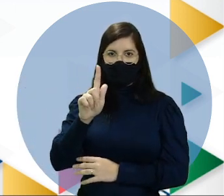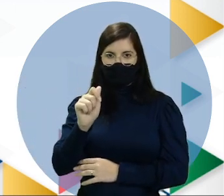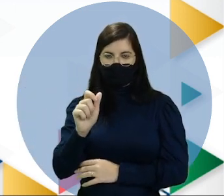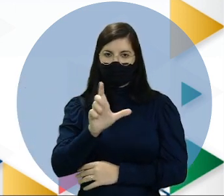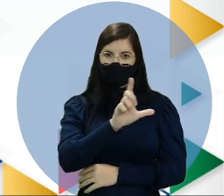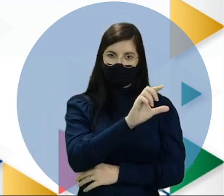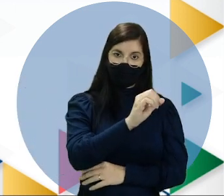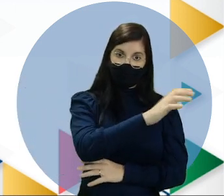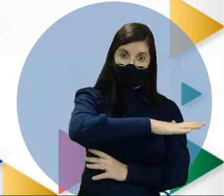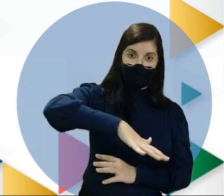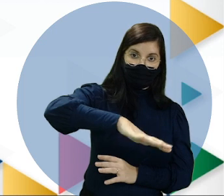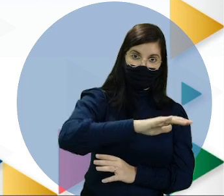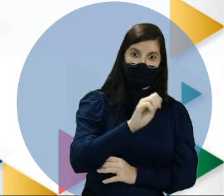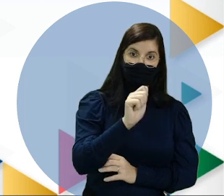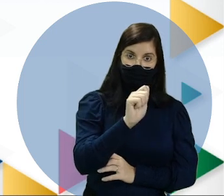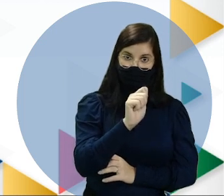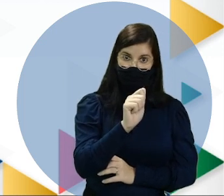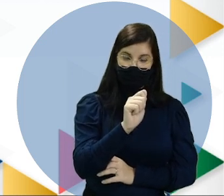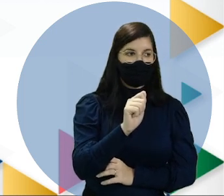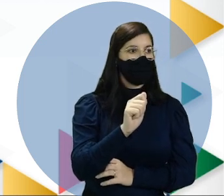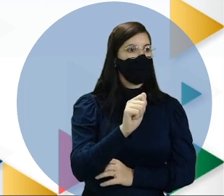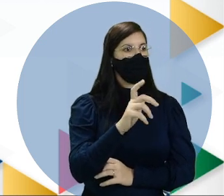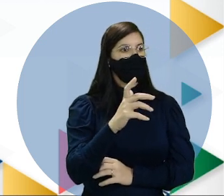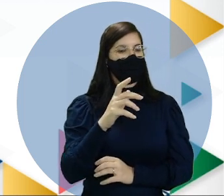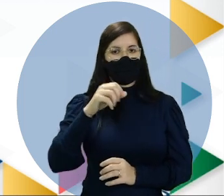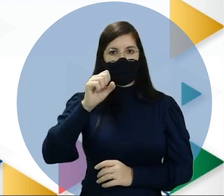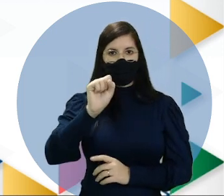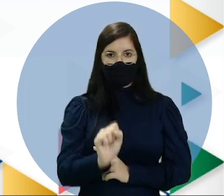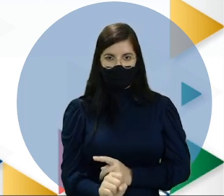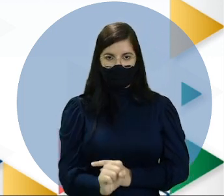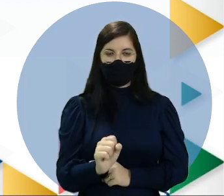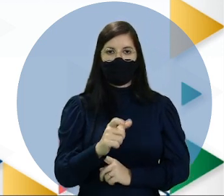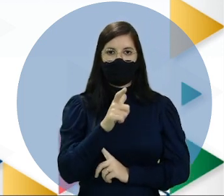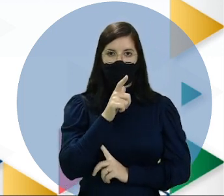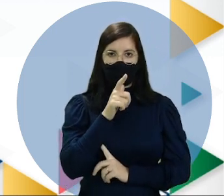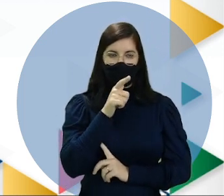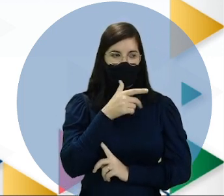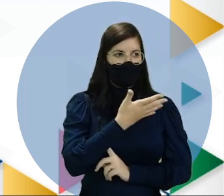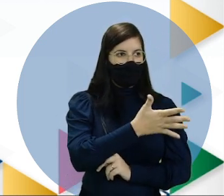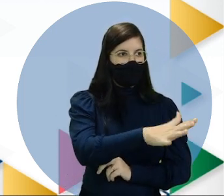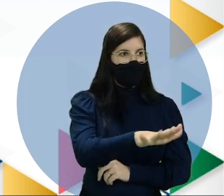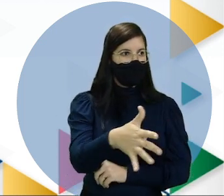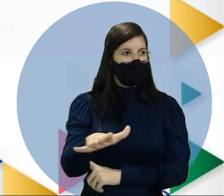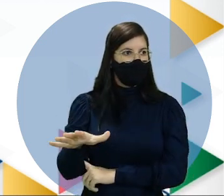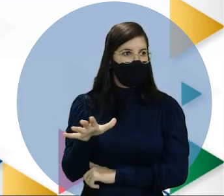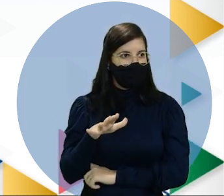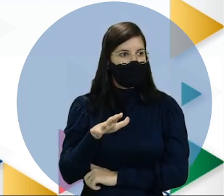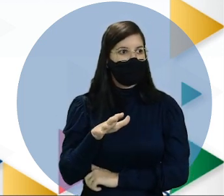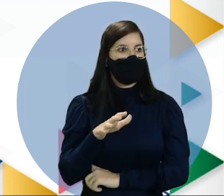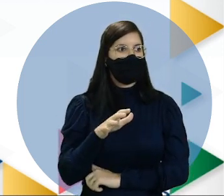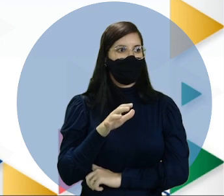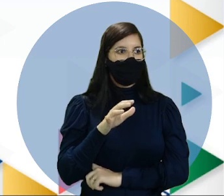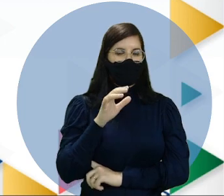e ao sul, o mar mediterrâneo, quando se fala á, o sudoeste, o mar negro